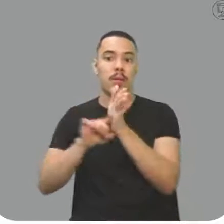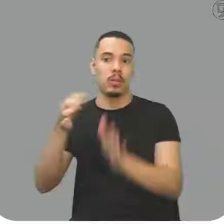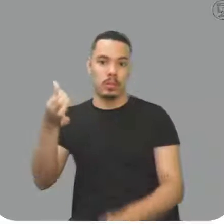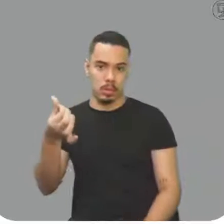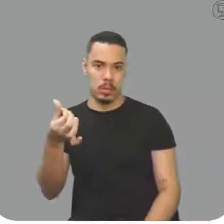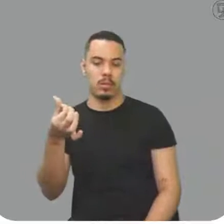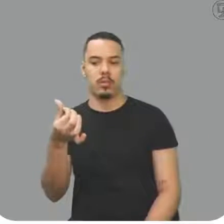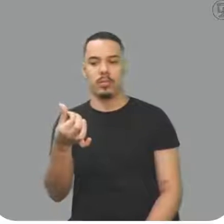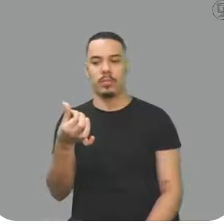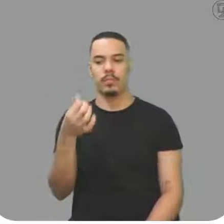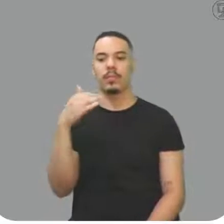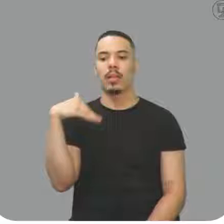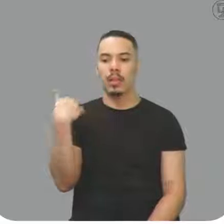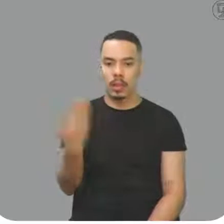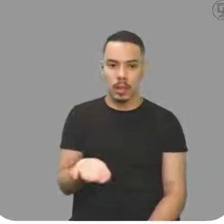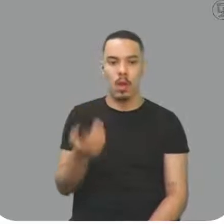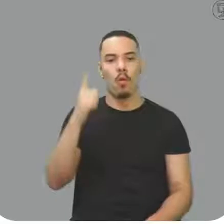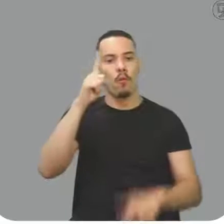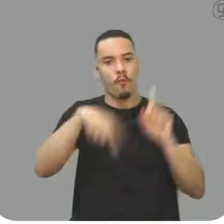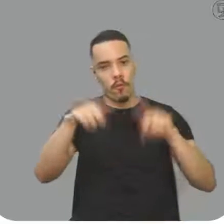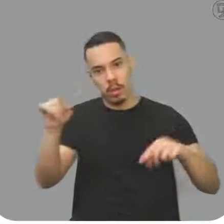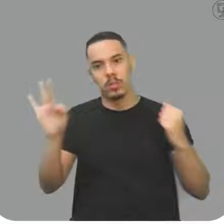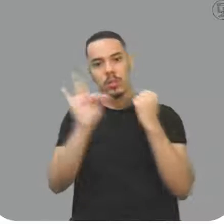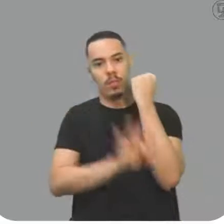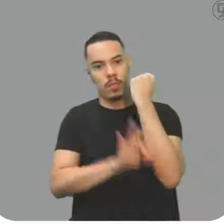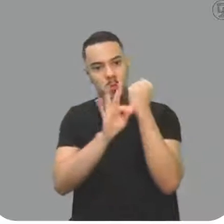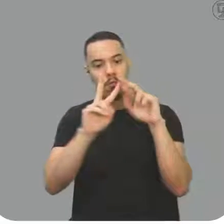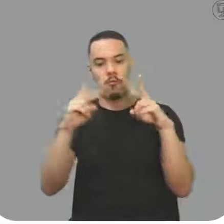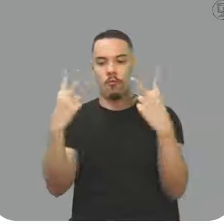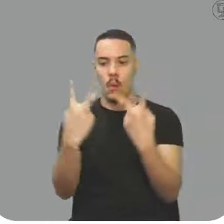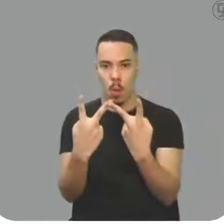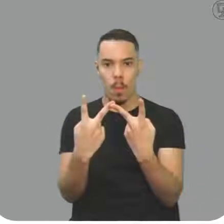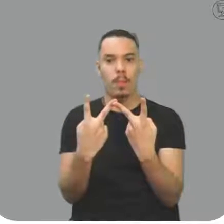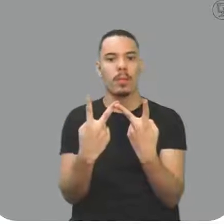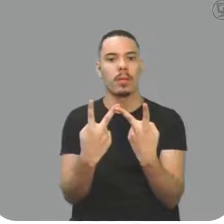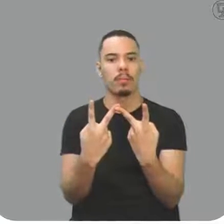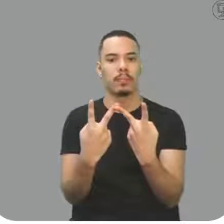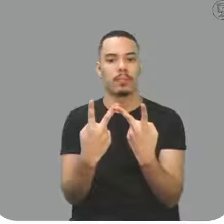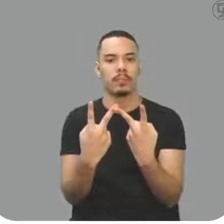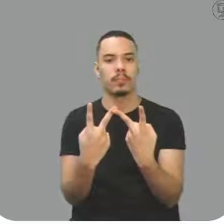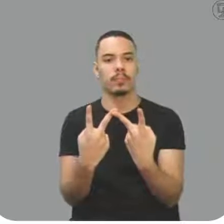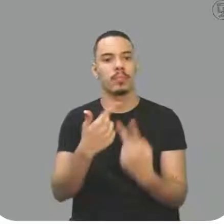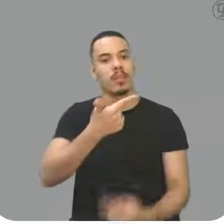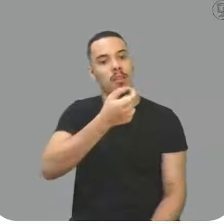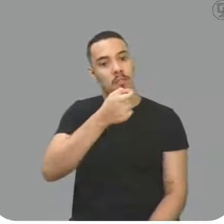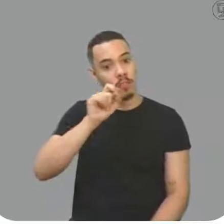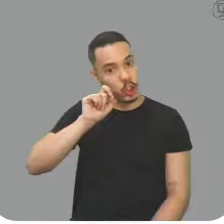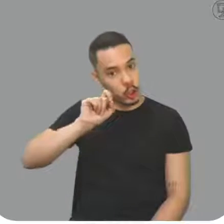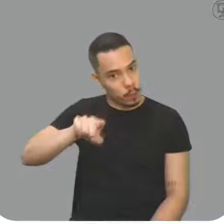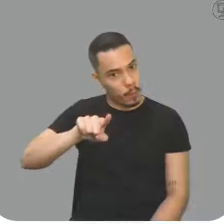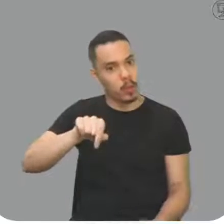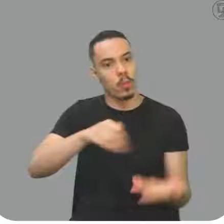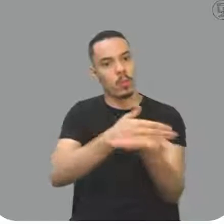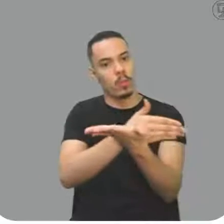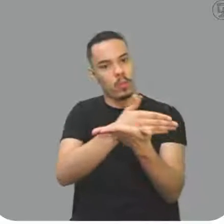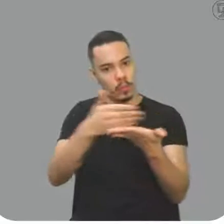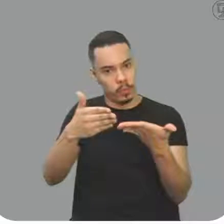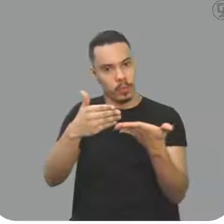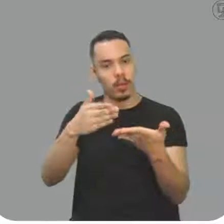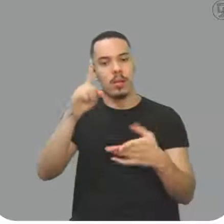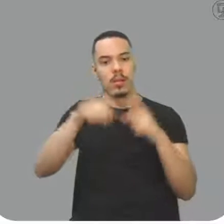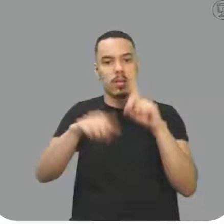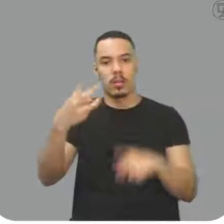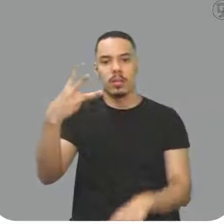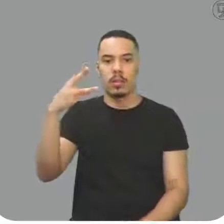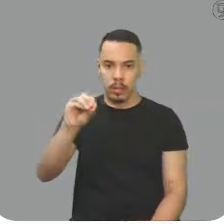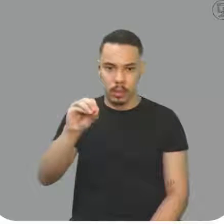o volume aí, né? A variação de volume é o quê? Vamos ver. 20 mil, que é o volume inicial. A variação de